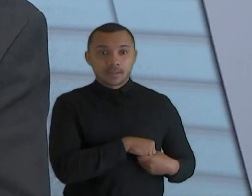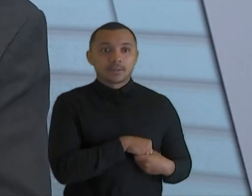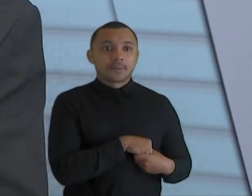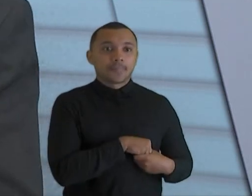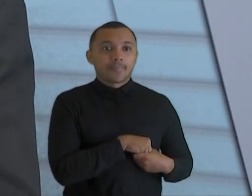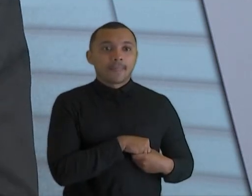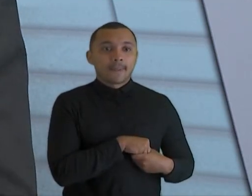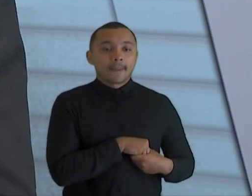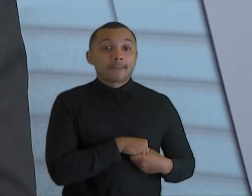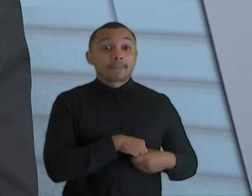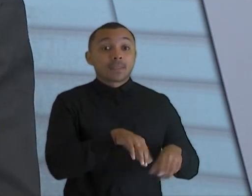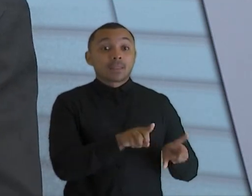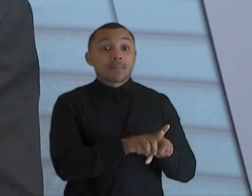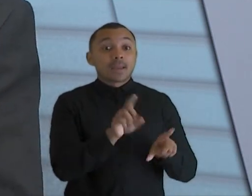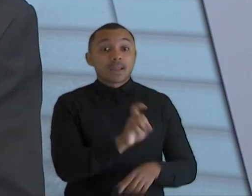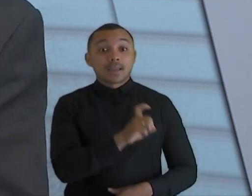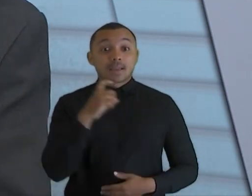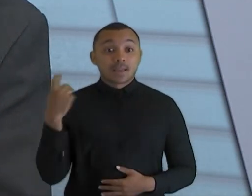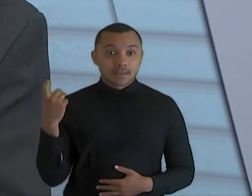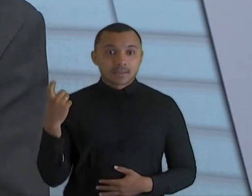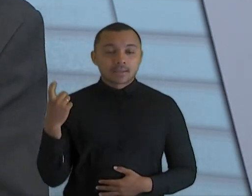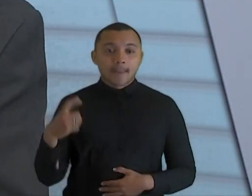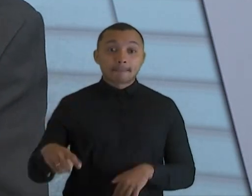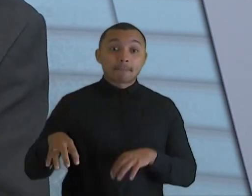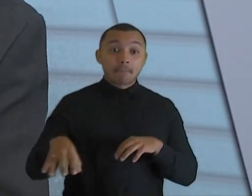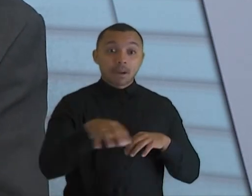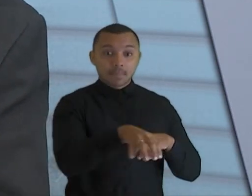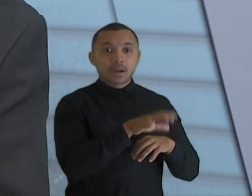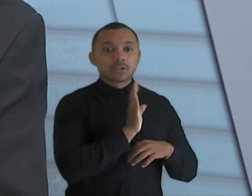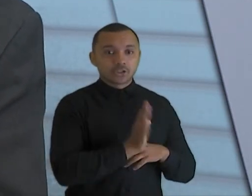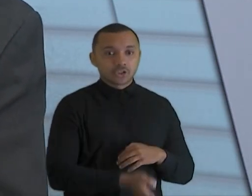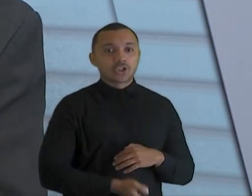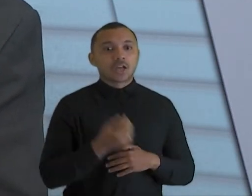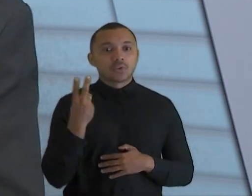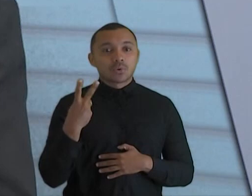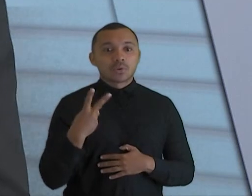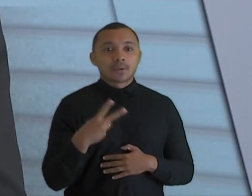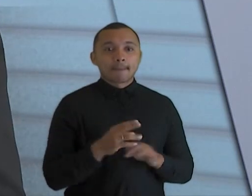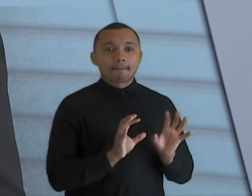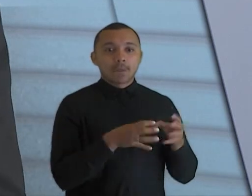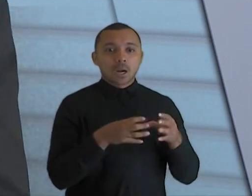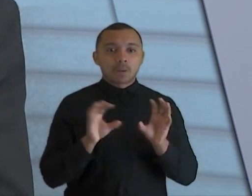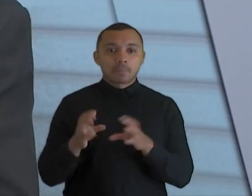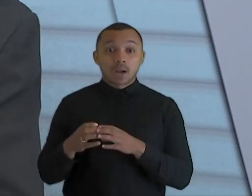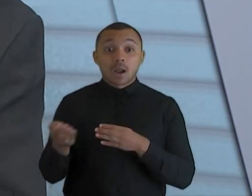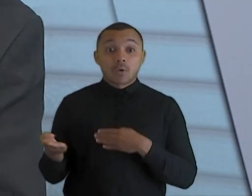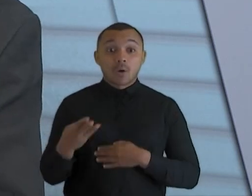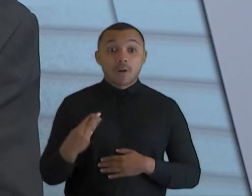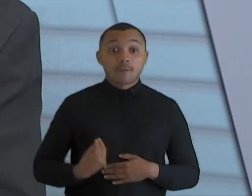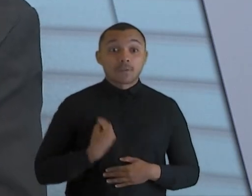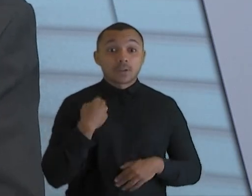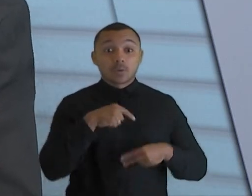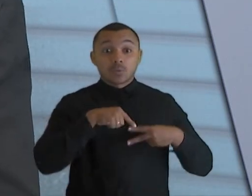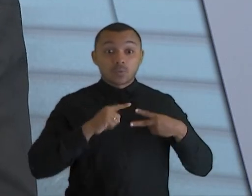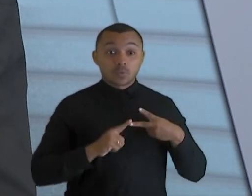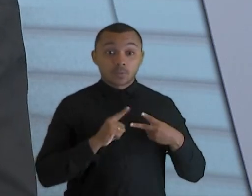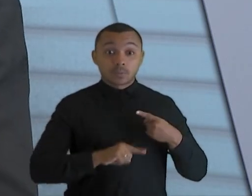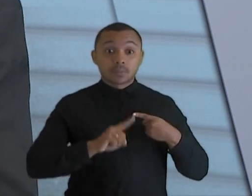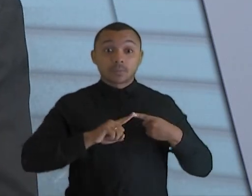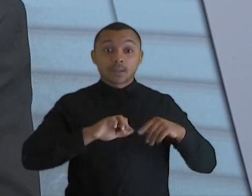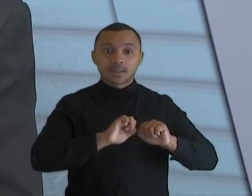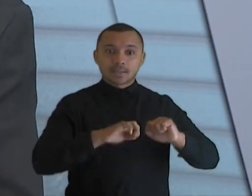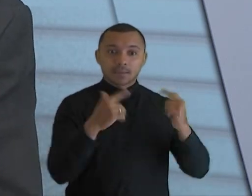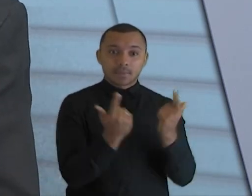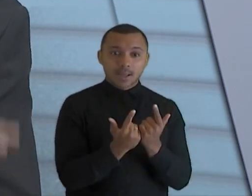funções do antigo, do instinto Tribunal de Contas dos municípios. Existiam dois Tribunais de Contas, só existiu um agora. A decisão da Assembleia, o Tribunal